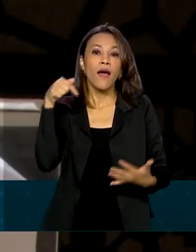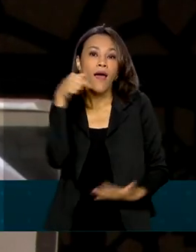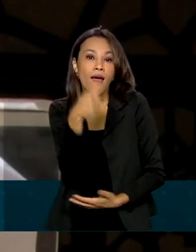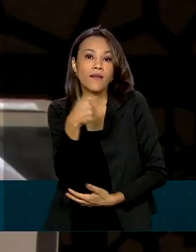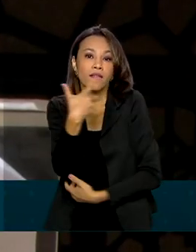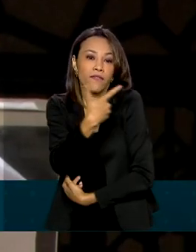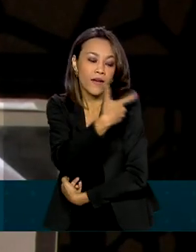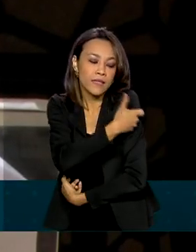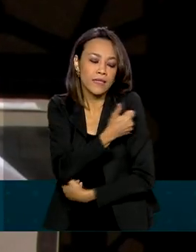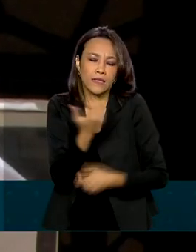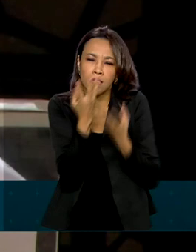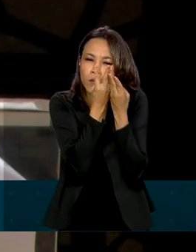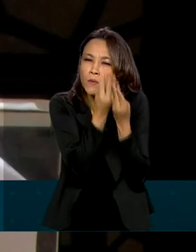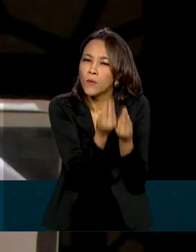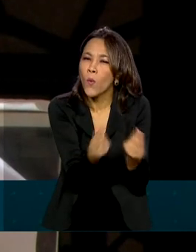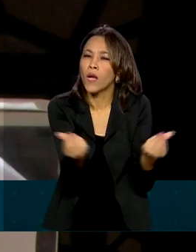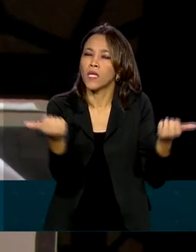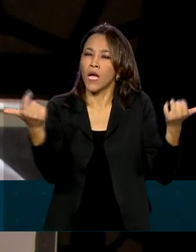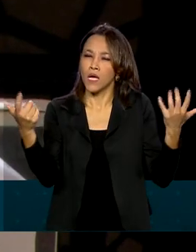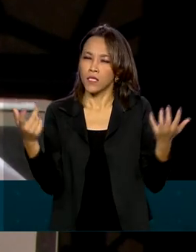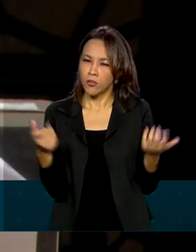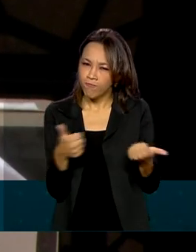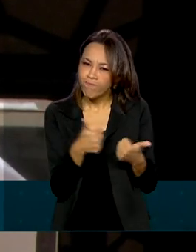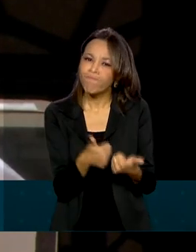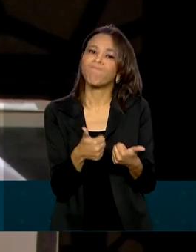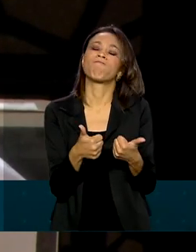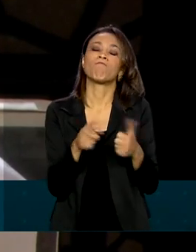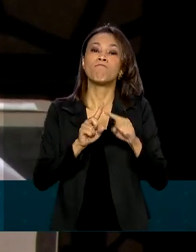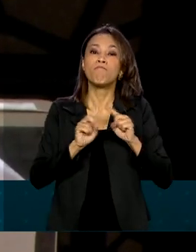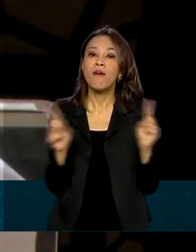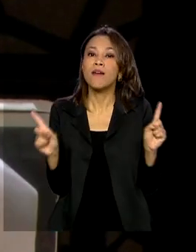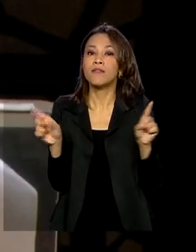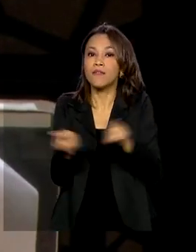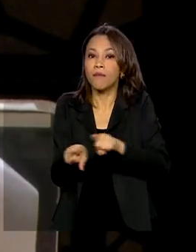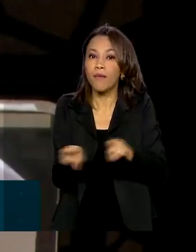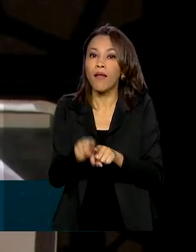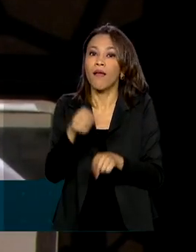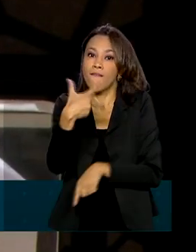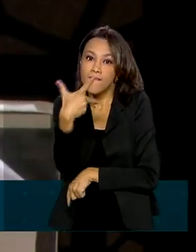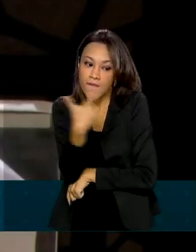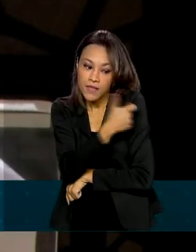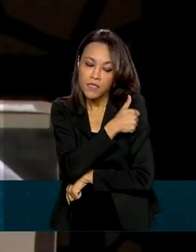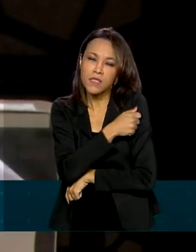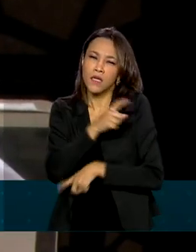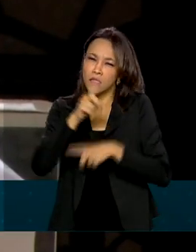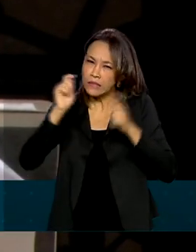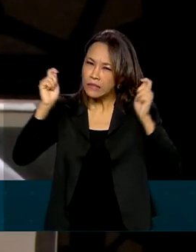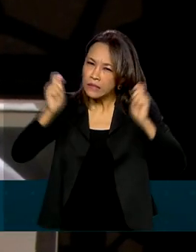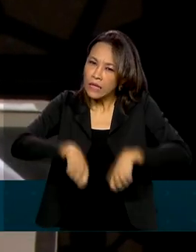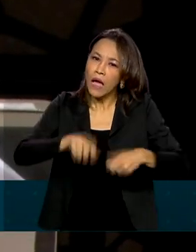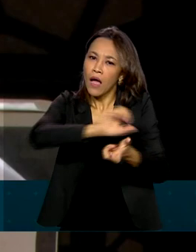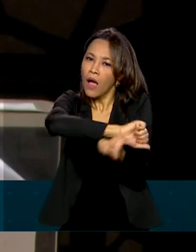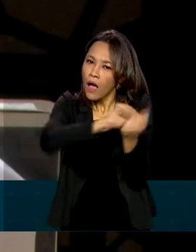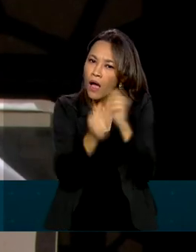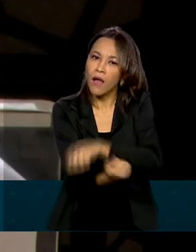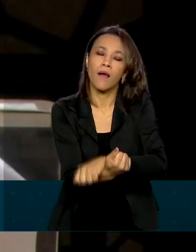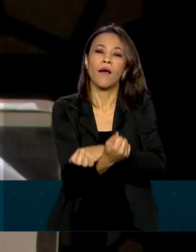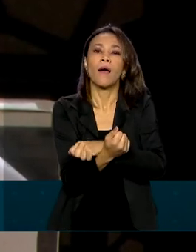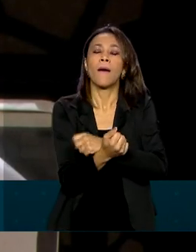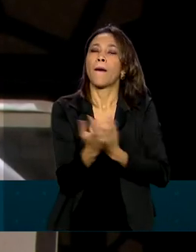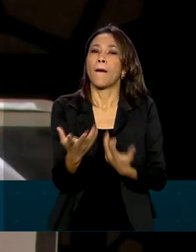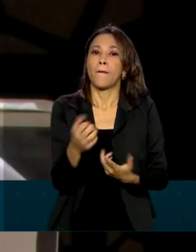eficaz, não só de alta qualidade, mas também uma vacina adequada para países de